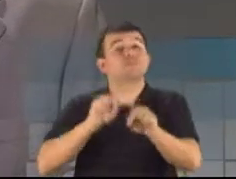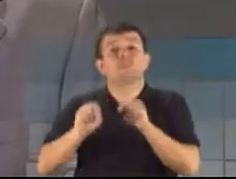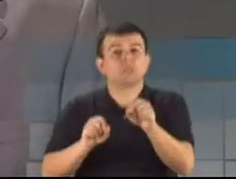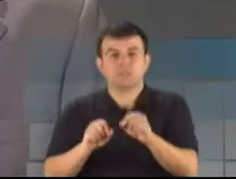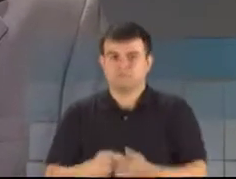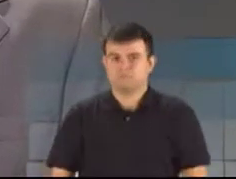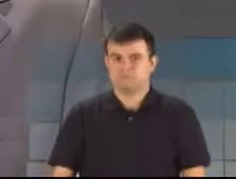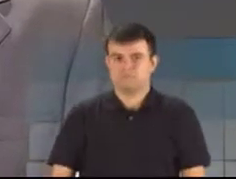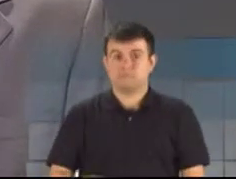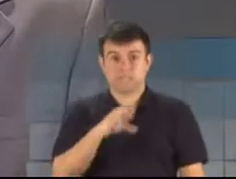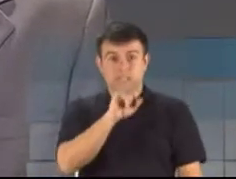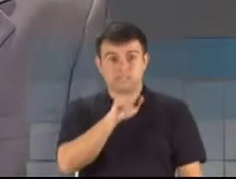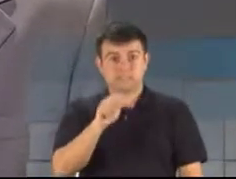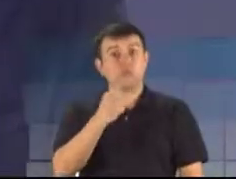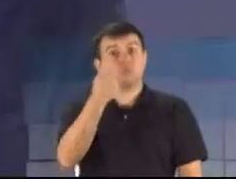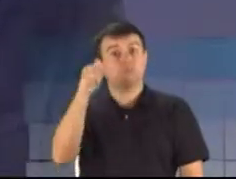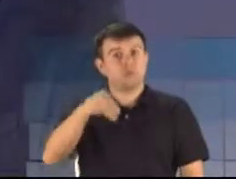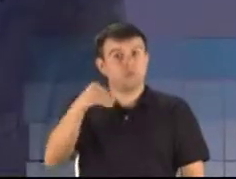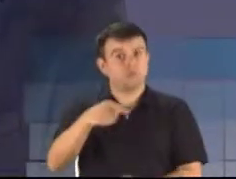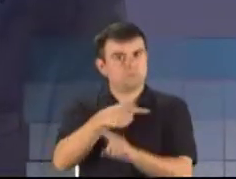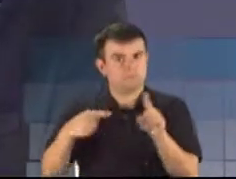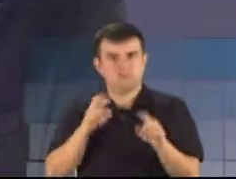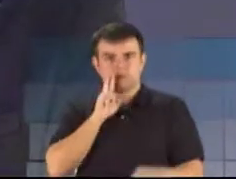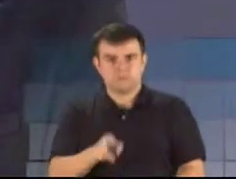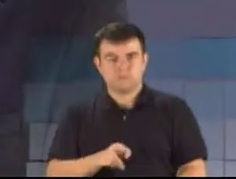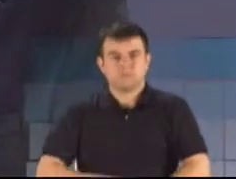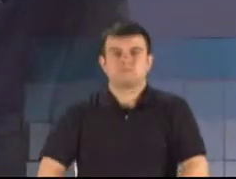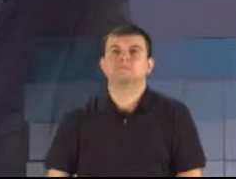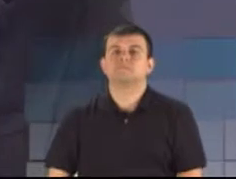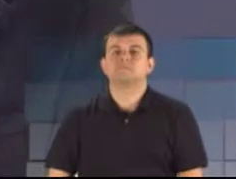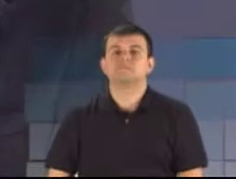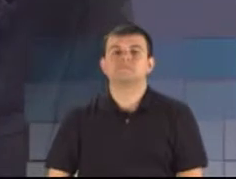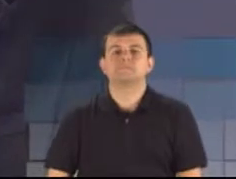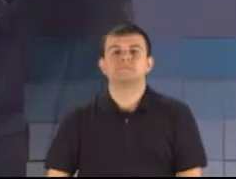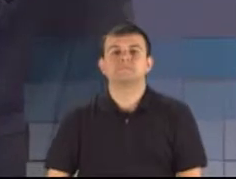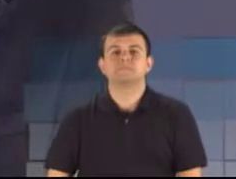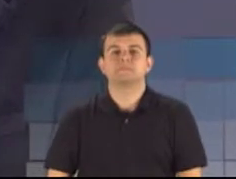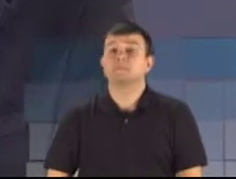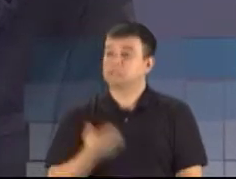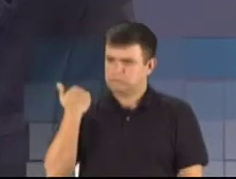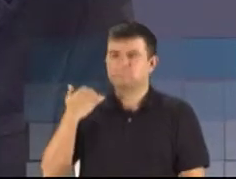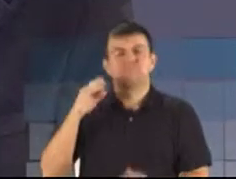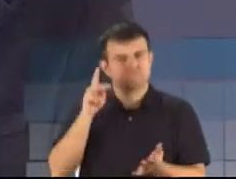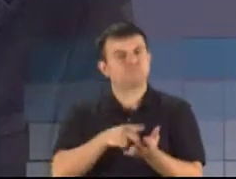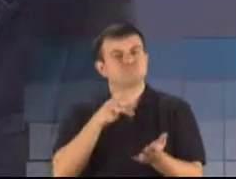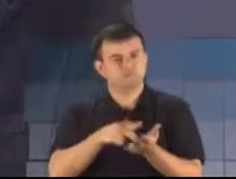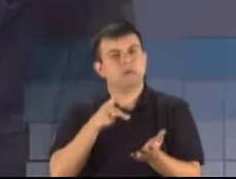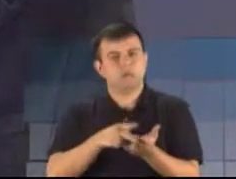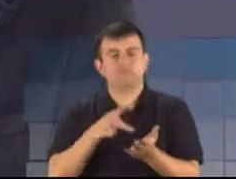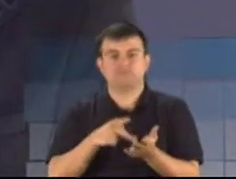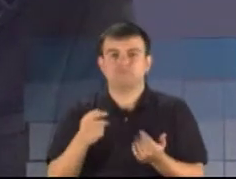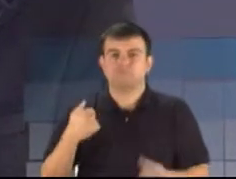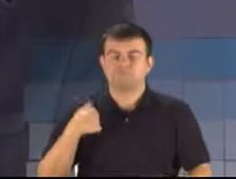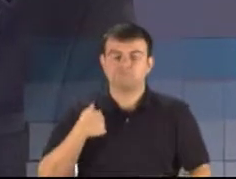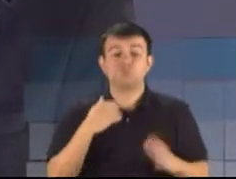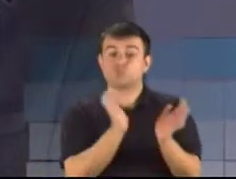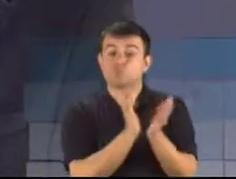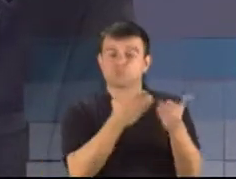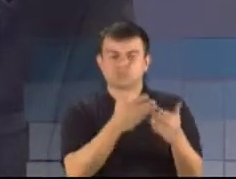um minuto e meio para a resposta. Bom, eu realmente, Roberto, fui presidente da Comissão de Assuntos Municipais,